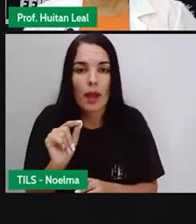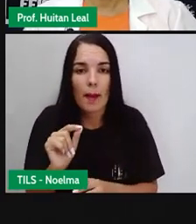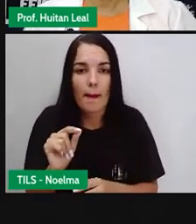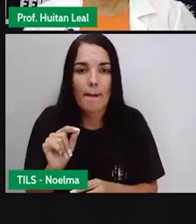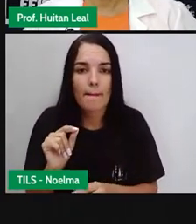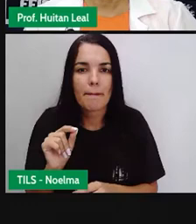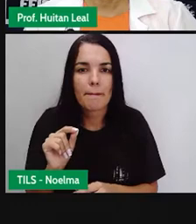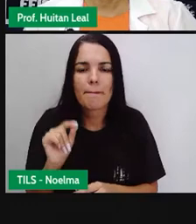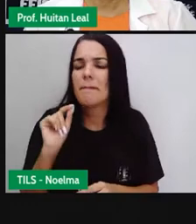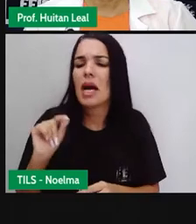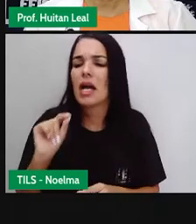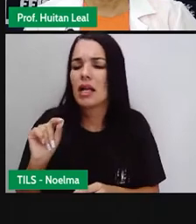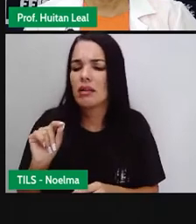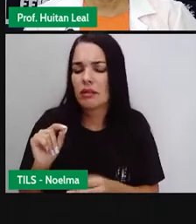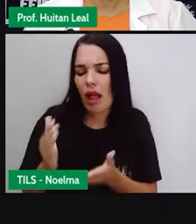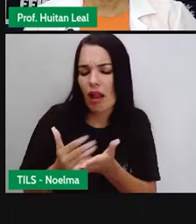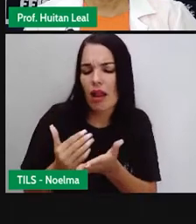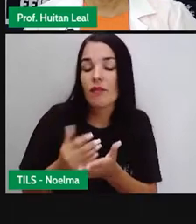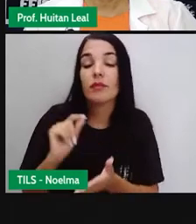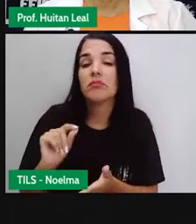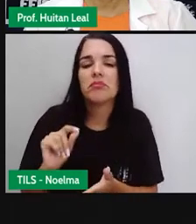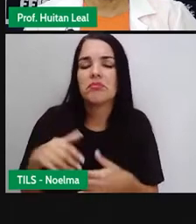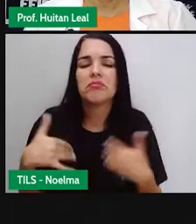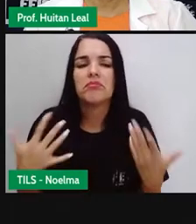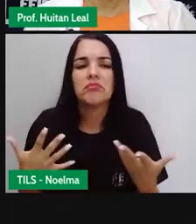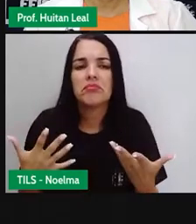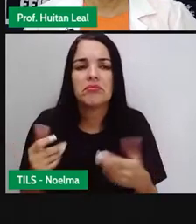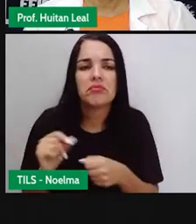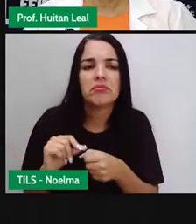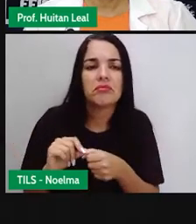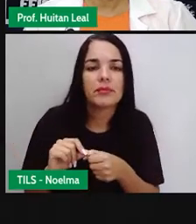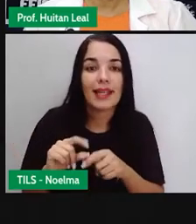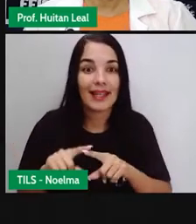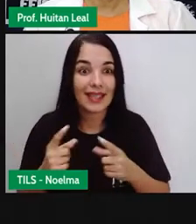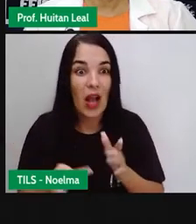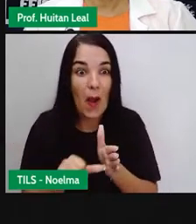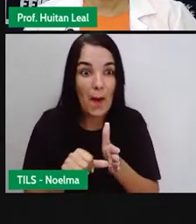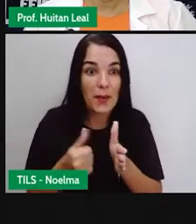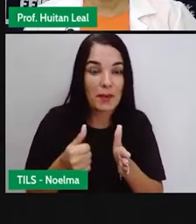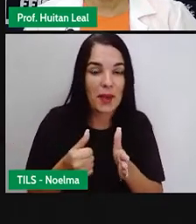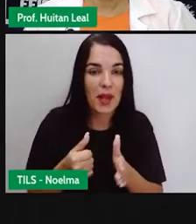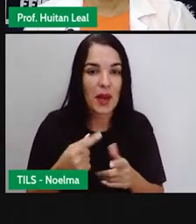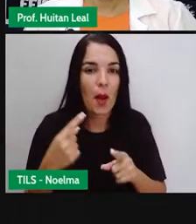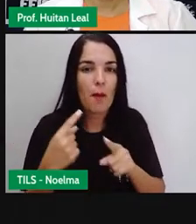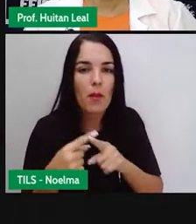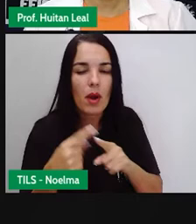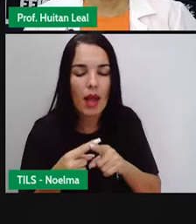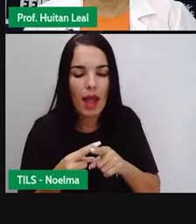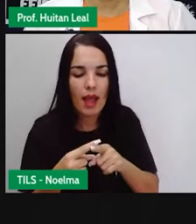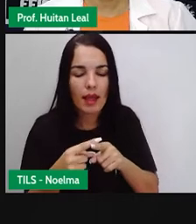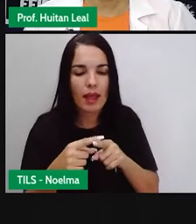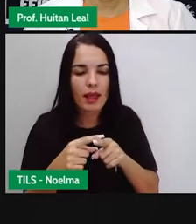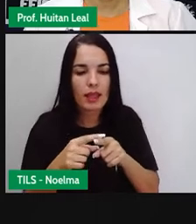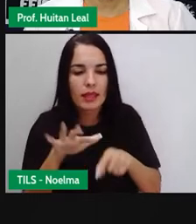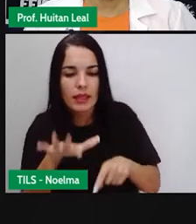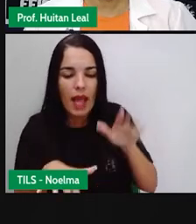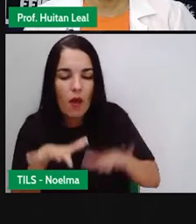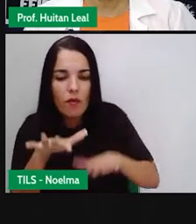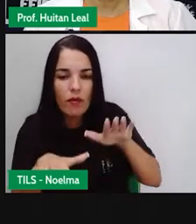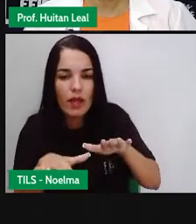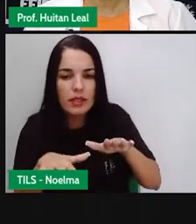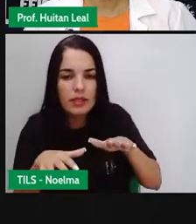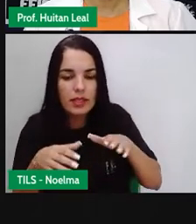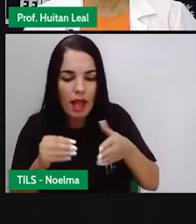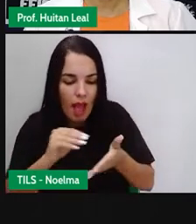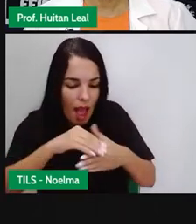para que serve o livro? Para nos levar a conhecer lugares que talvez nunca imaginávamos viajar,